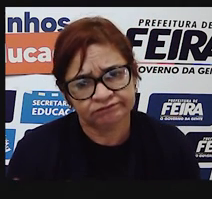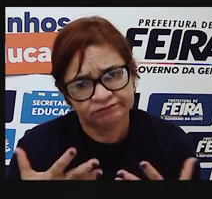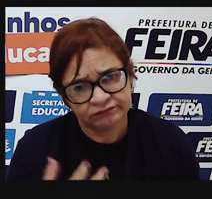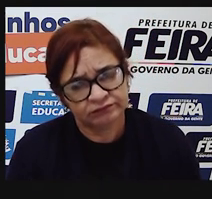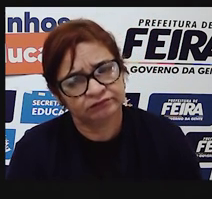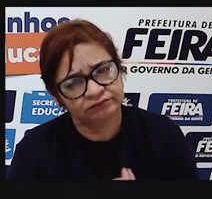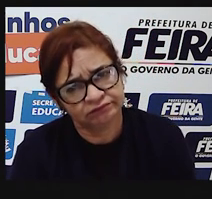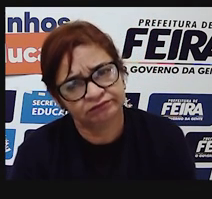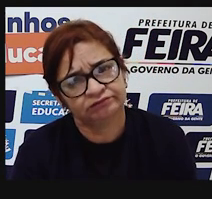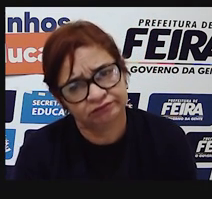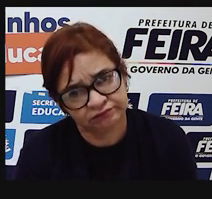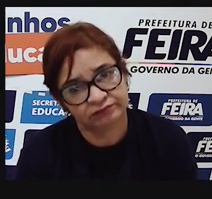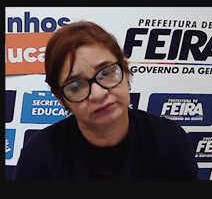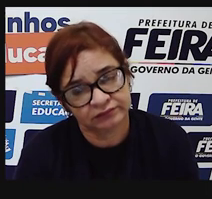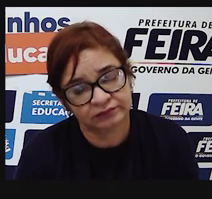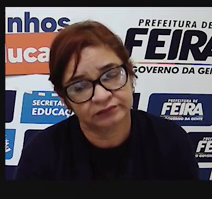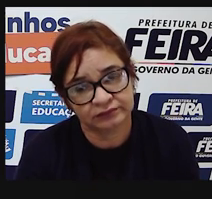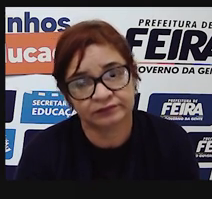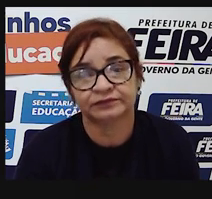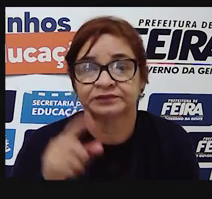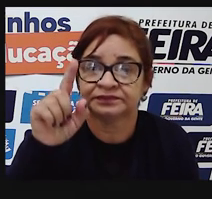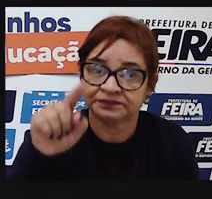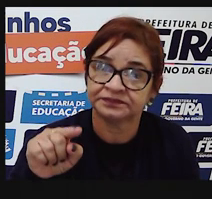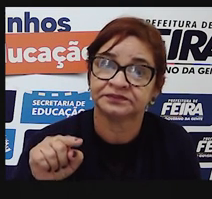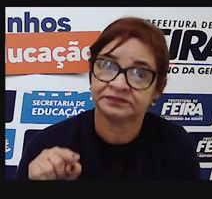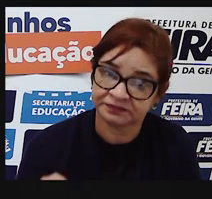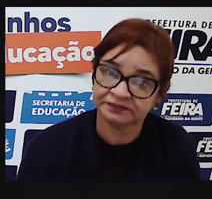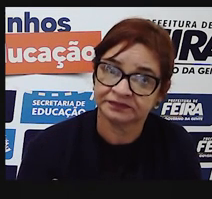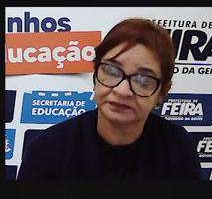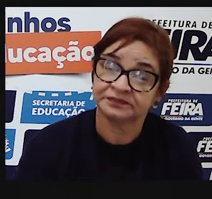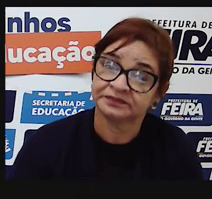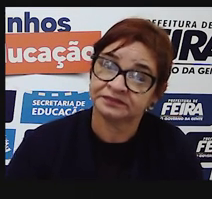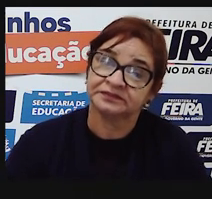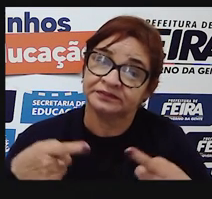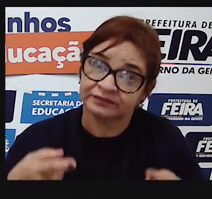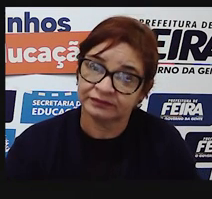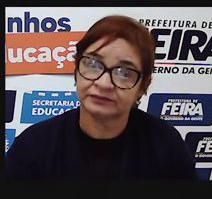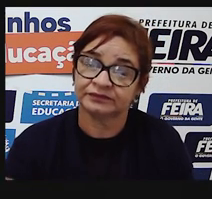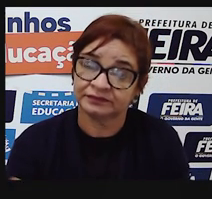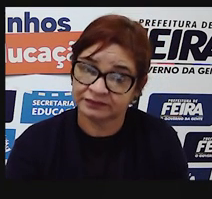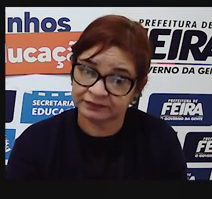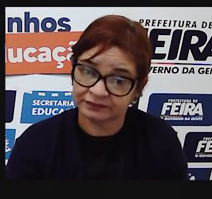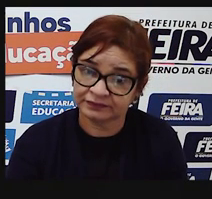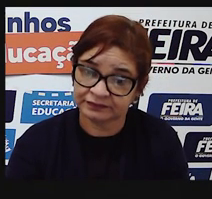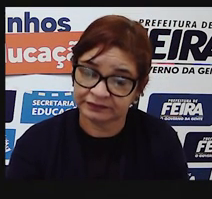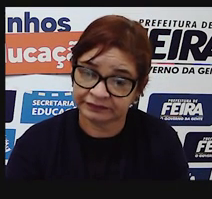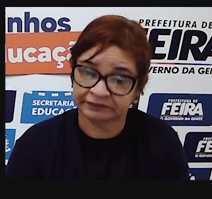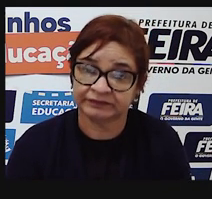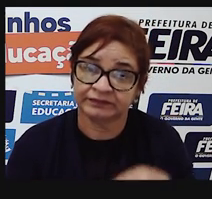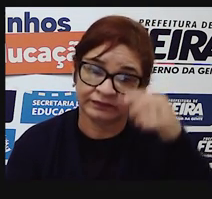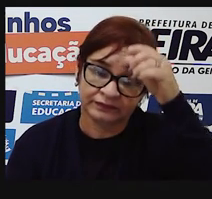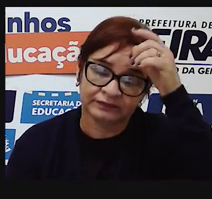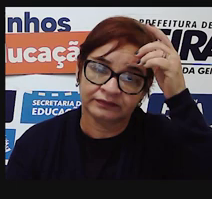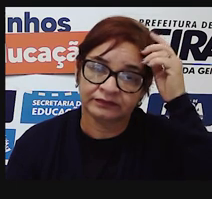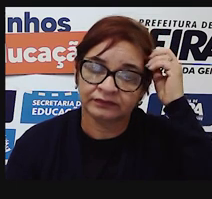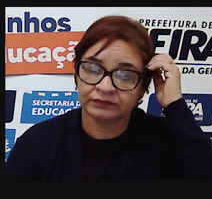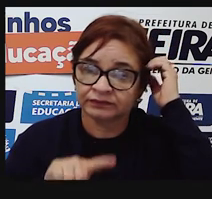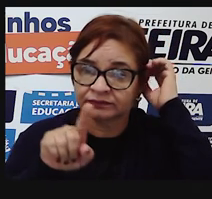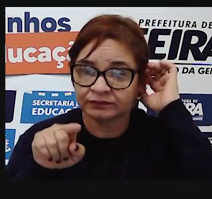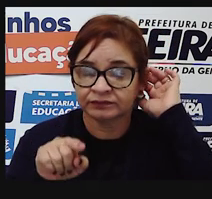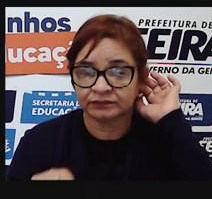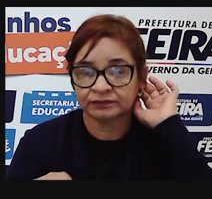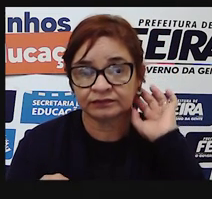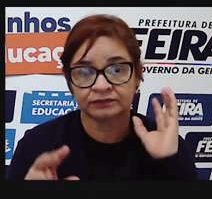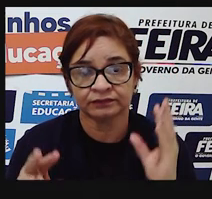utiliza o ponto de exclamação. Mas também, da mesma forma que o ponto de interrogação, quando se